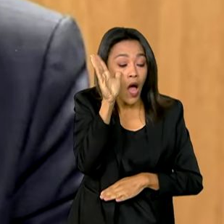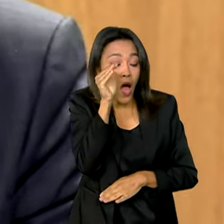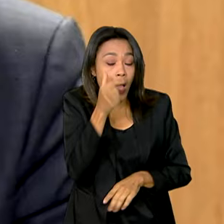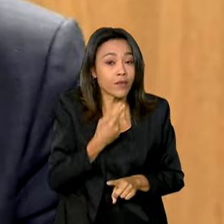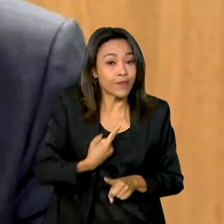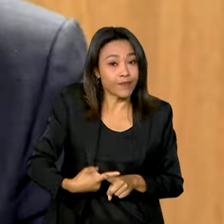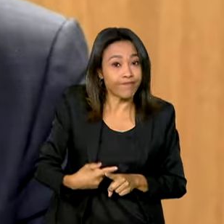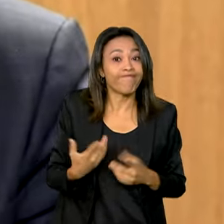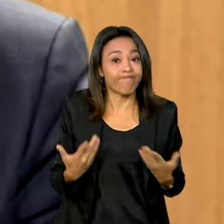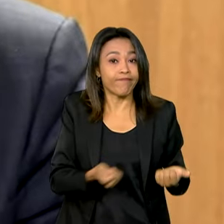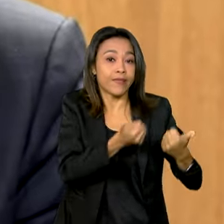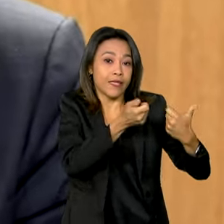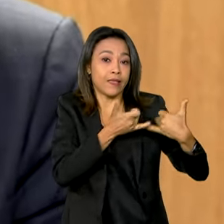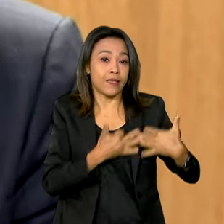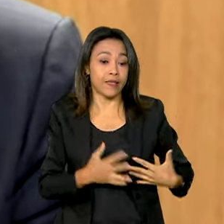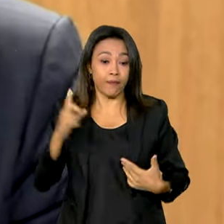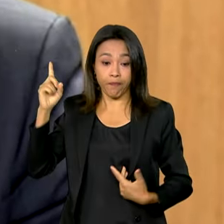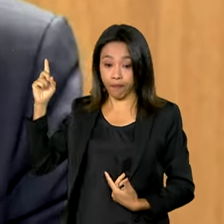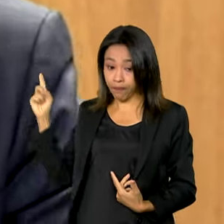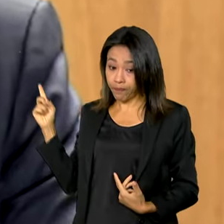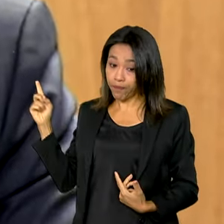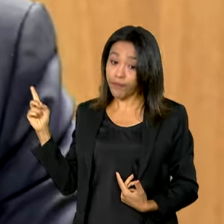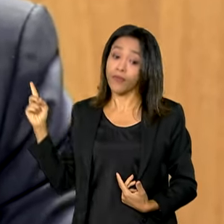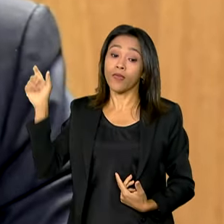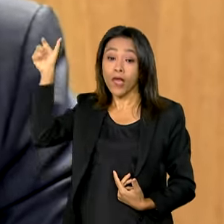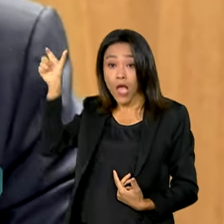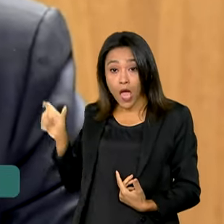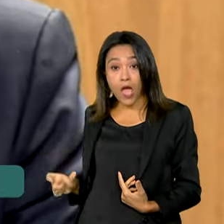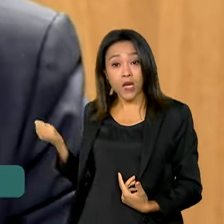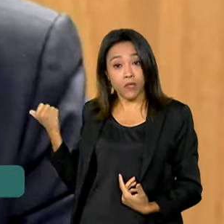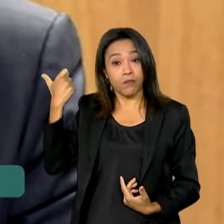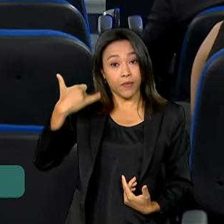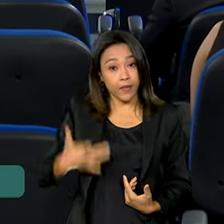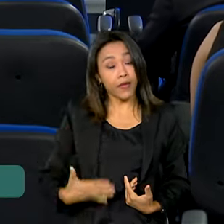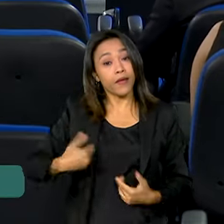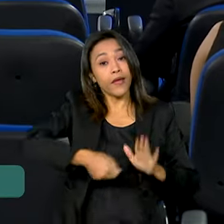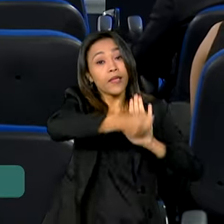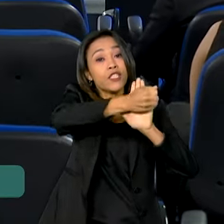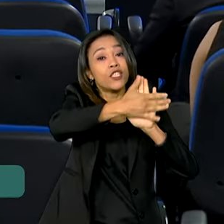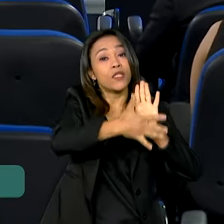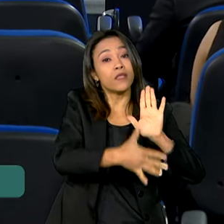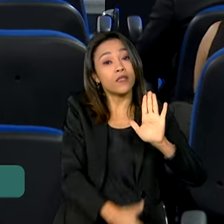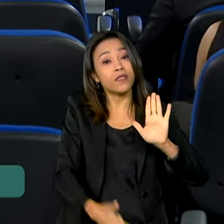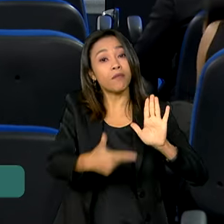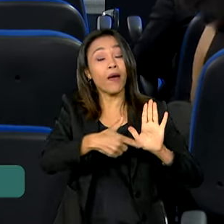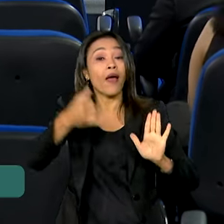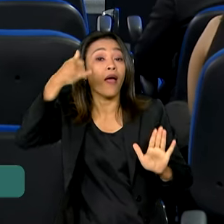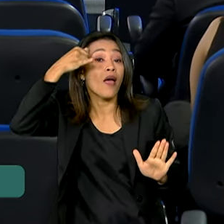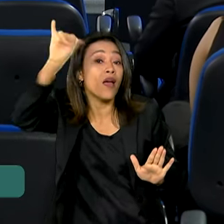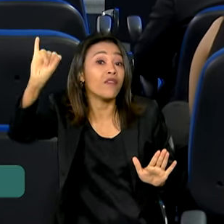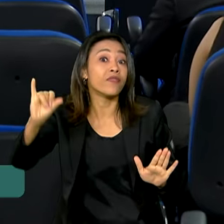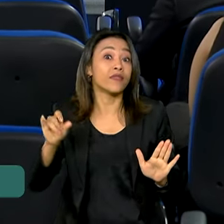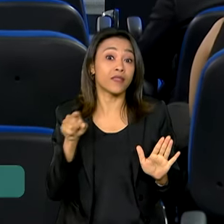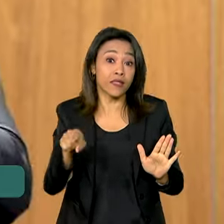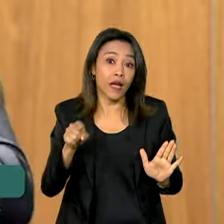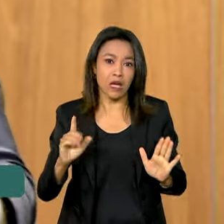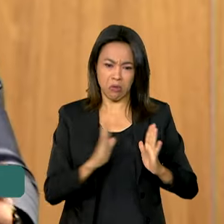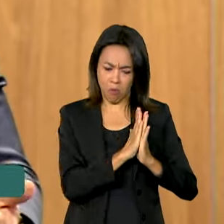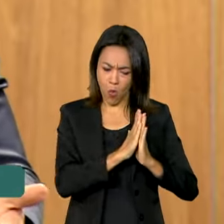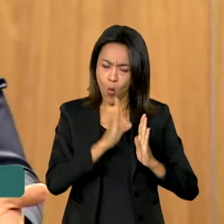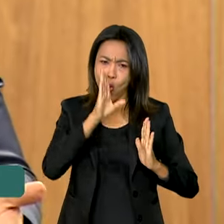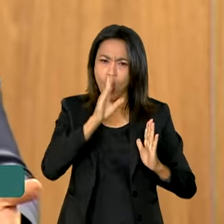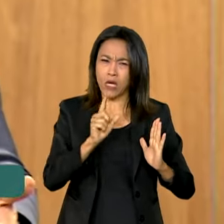Para o ministro da Controladoria Geral da União, essas são diretrizes para dificultar o uso do sigilo de 100 anos.